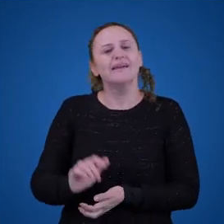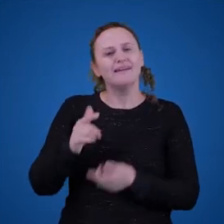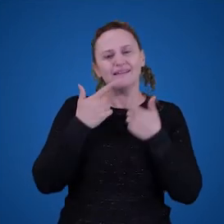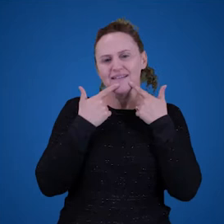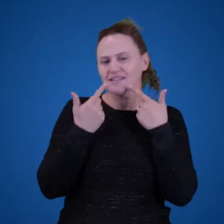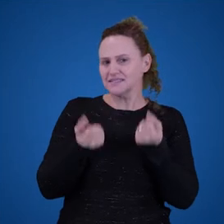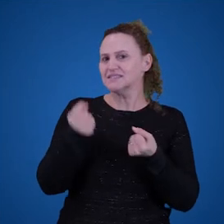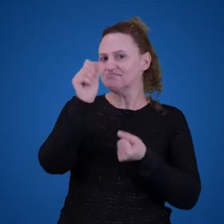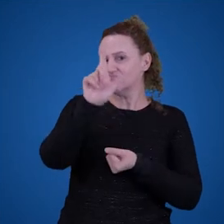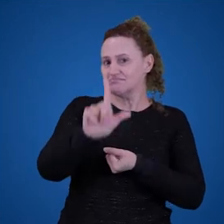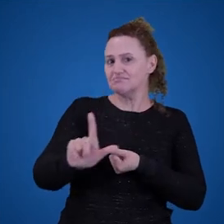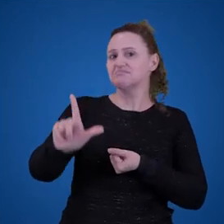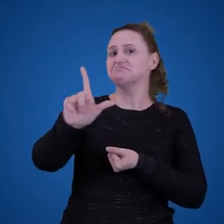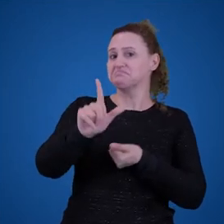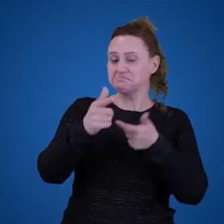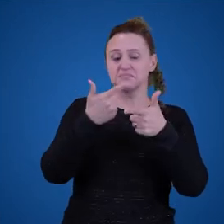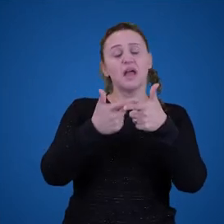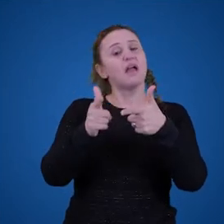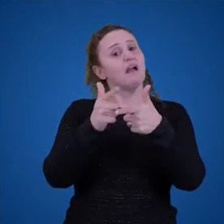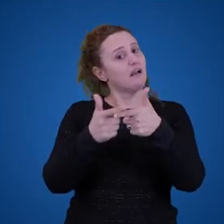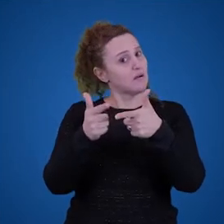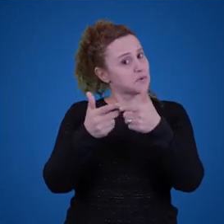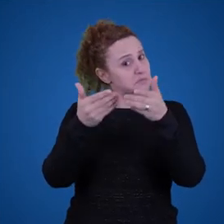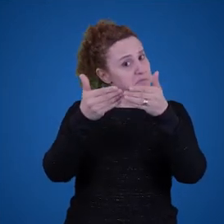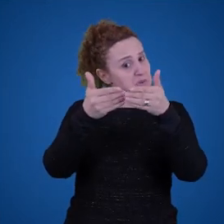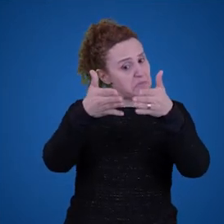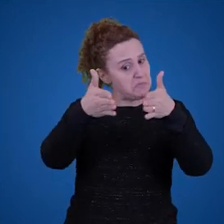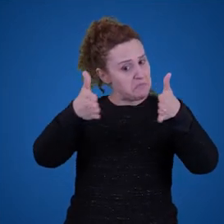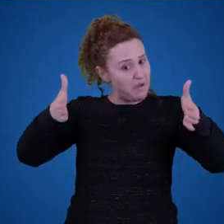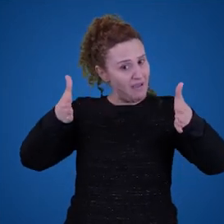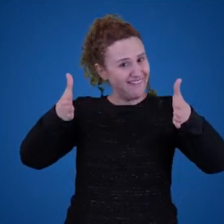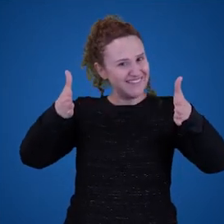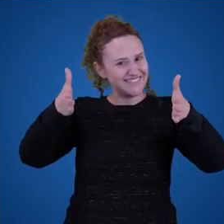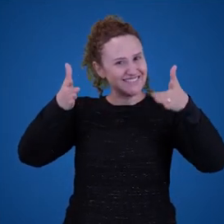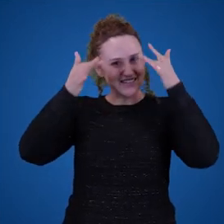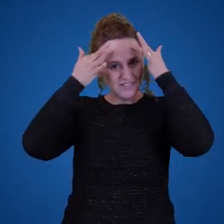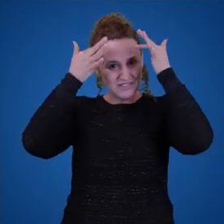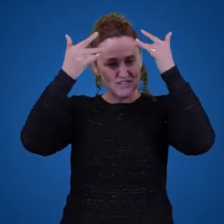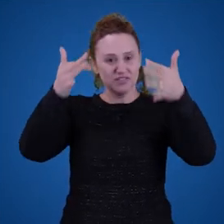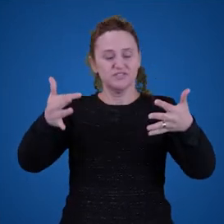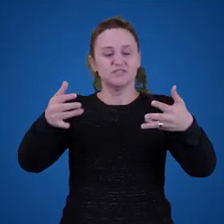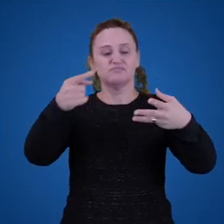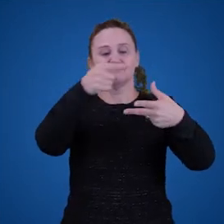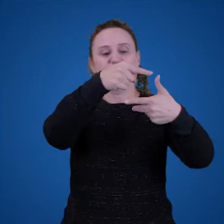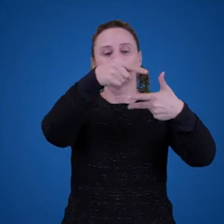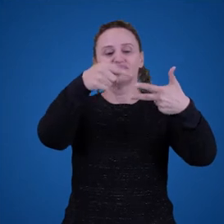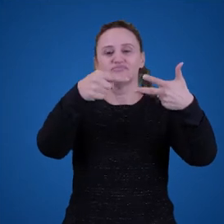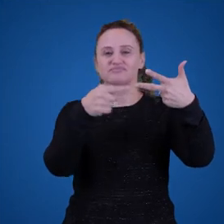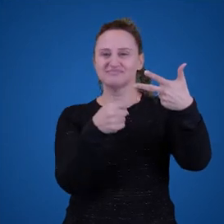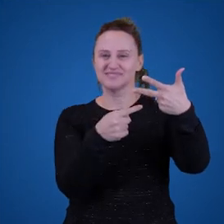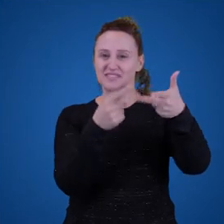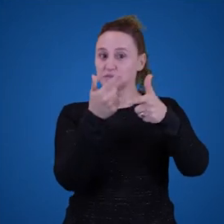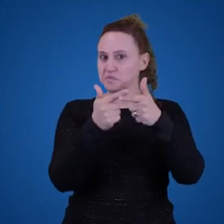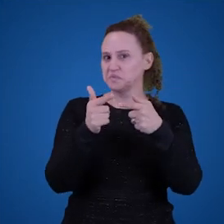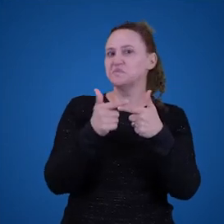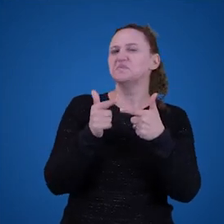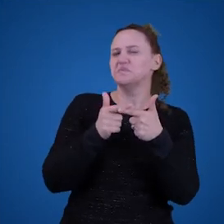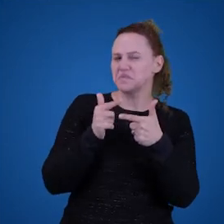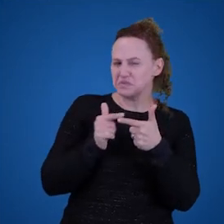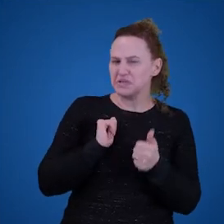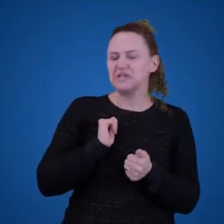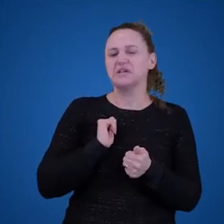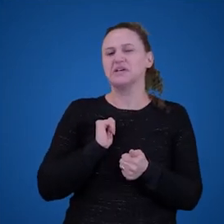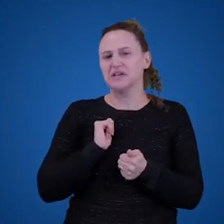é um problema em aberto em filosofia, quer dizer, os três são um problema em aberto em filosofia e que dão muita dor de